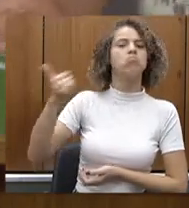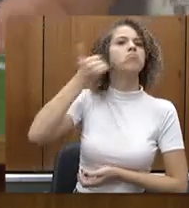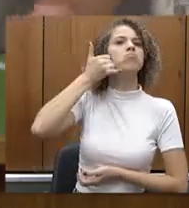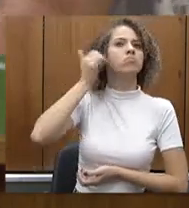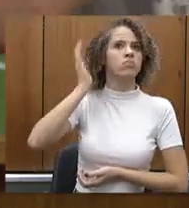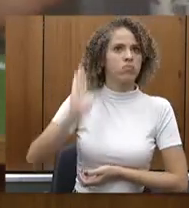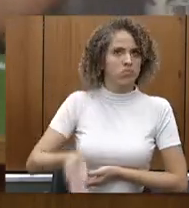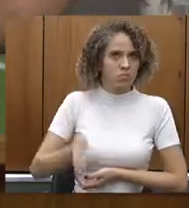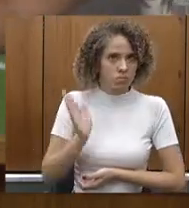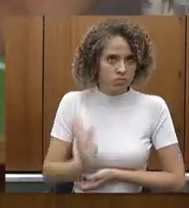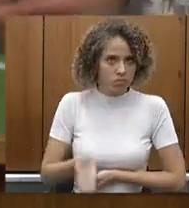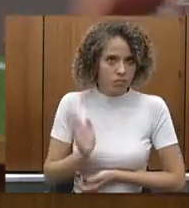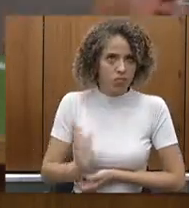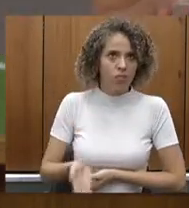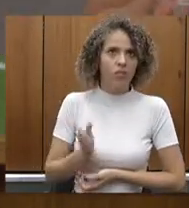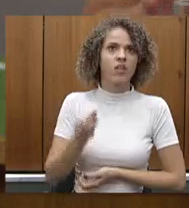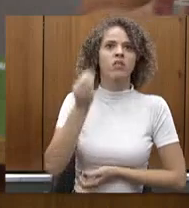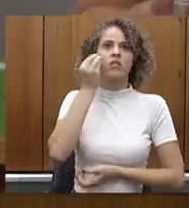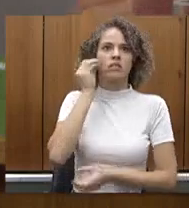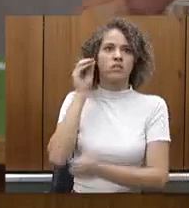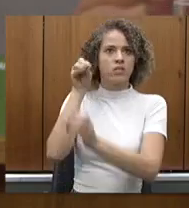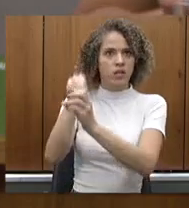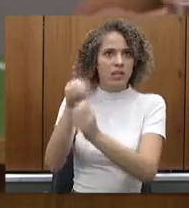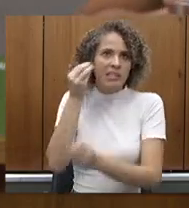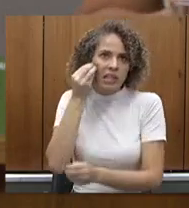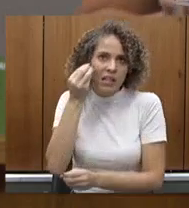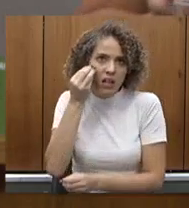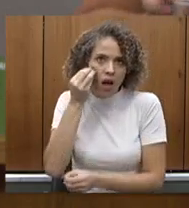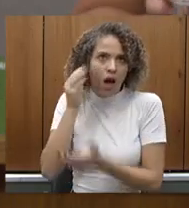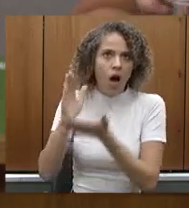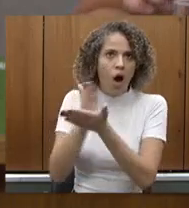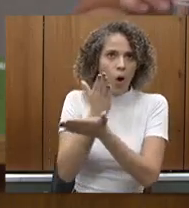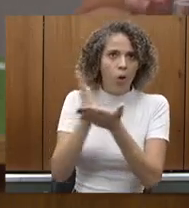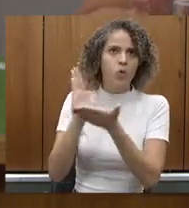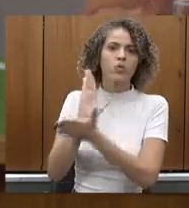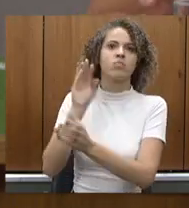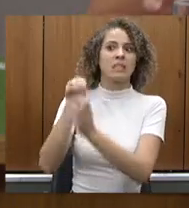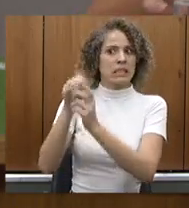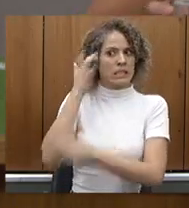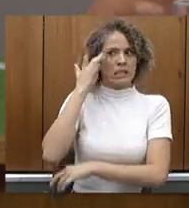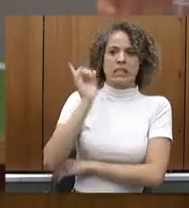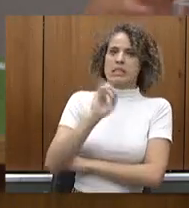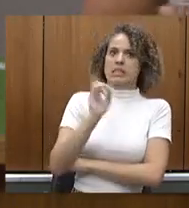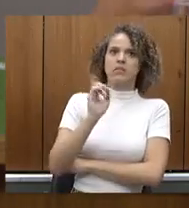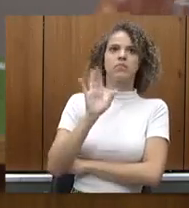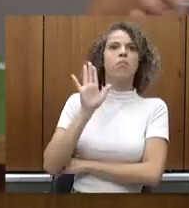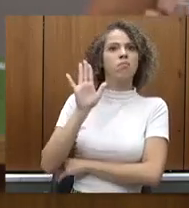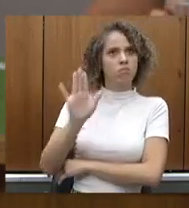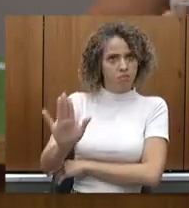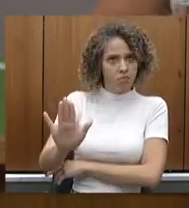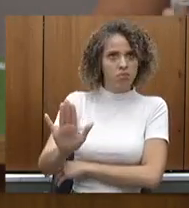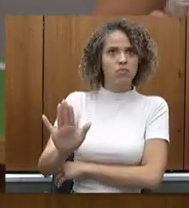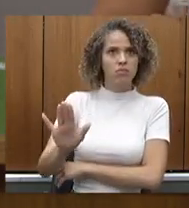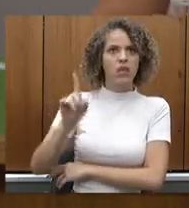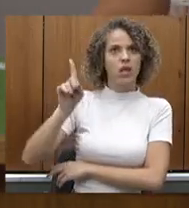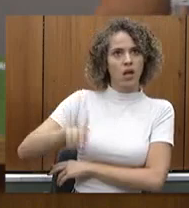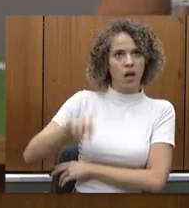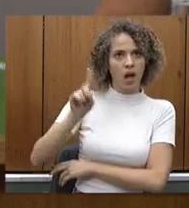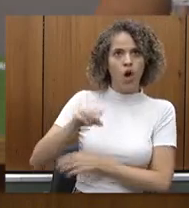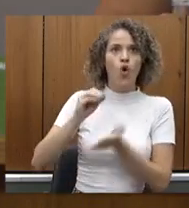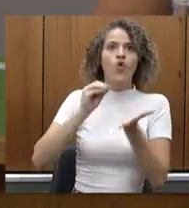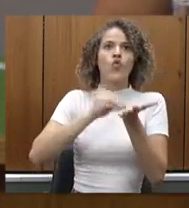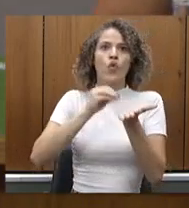abrir a mente um pouquinho do hospital para a gente tentar achar uma alta complexidade não está fácil mas de qualquer forma é o intuito nosso